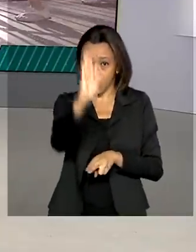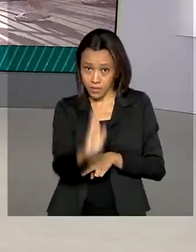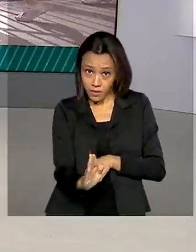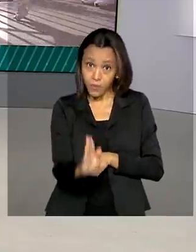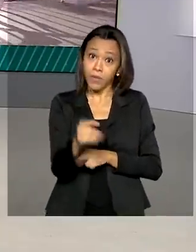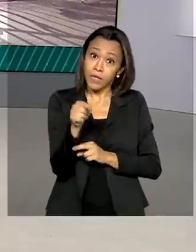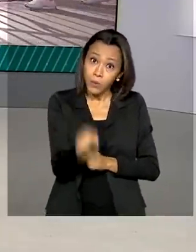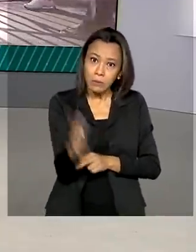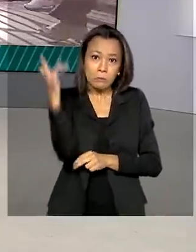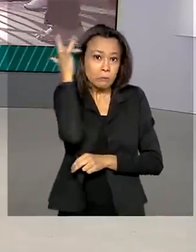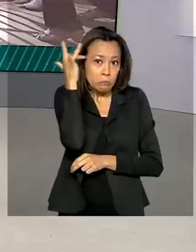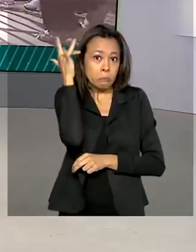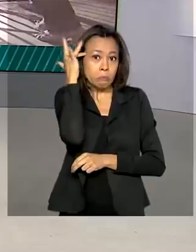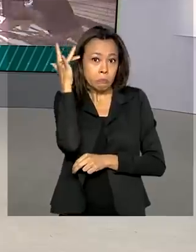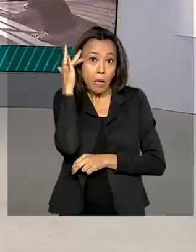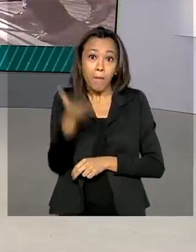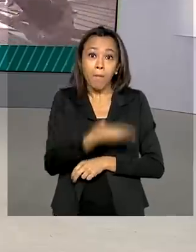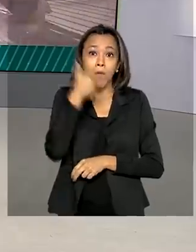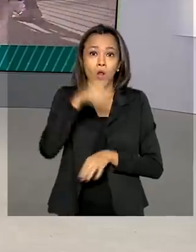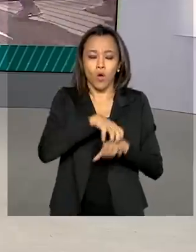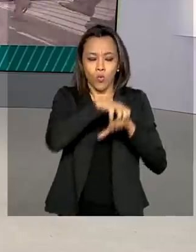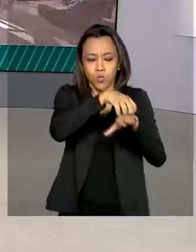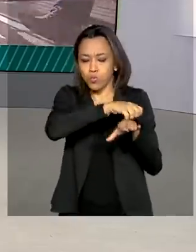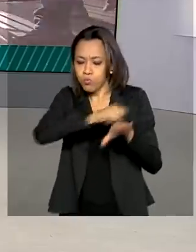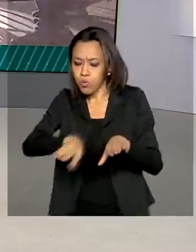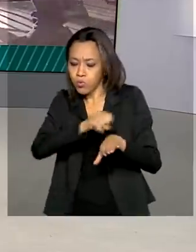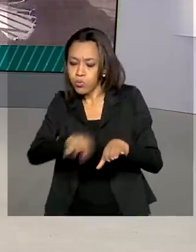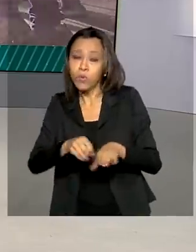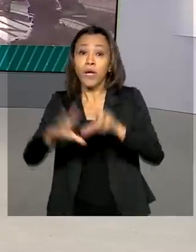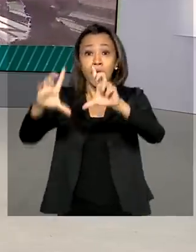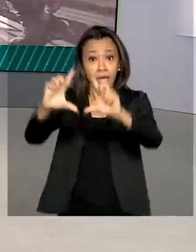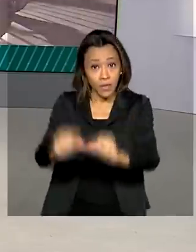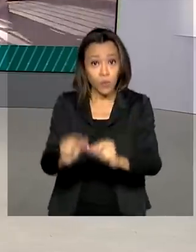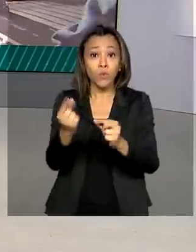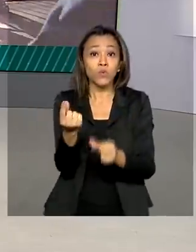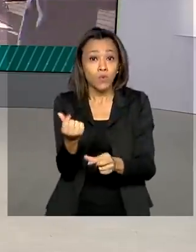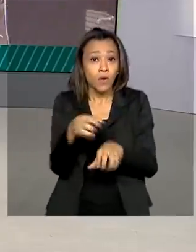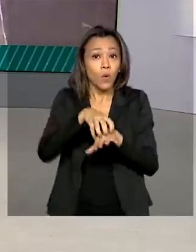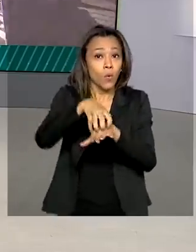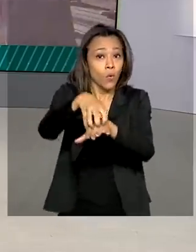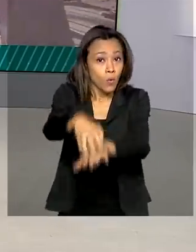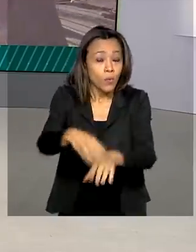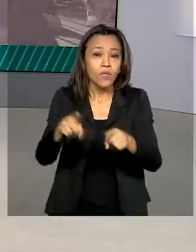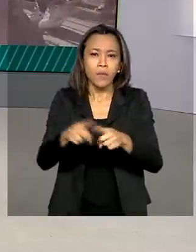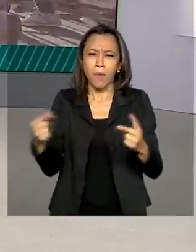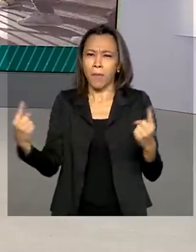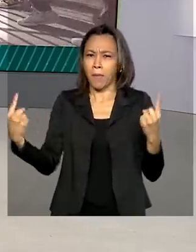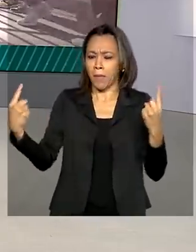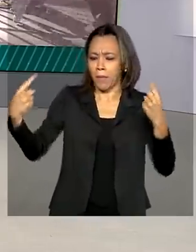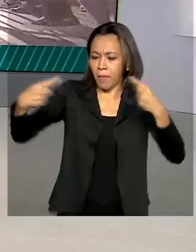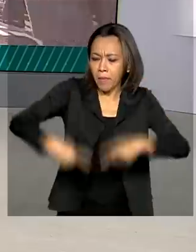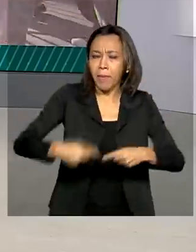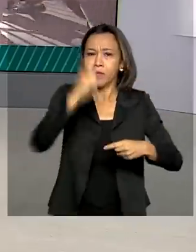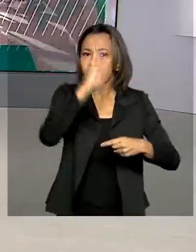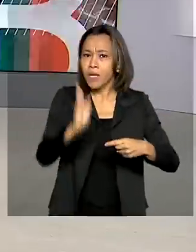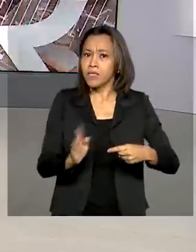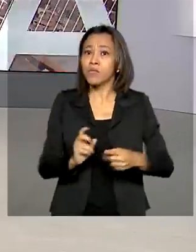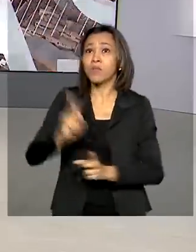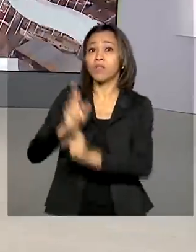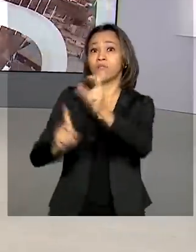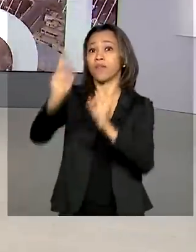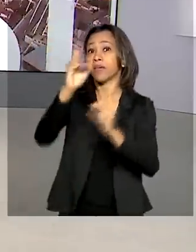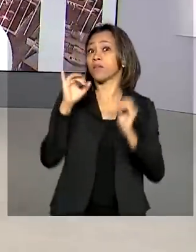do setor, melhora o escoamento de grãos, diminui o preço do frete e aumenta a competitividade do Brasil no mercado